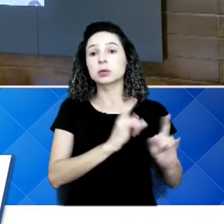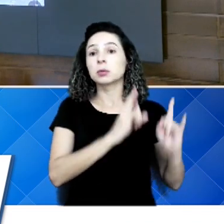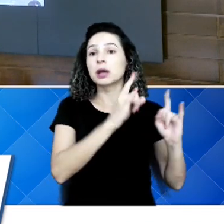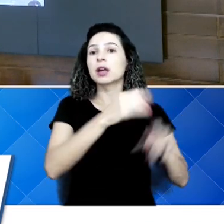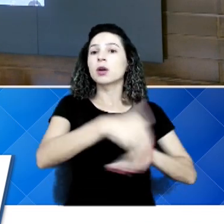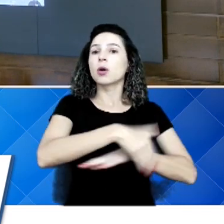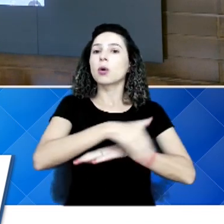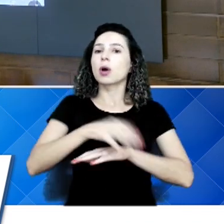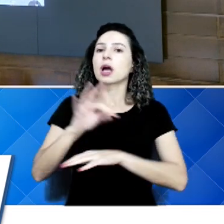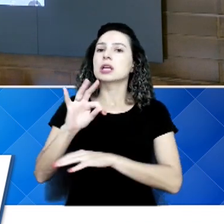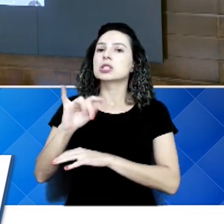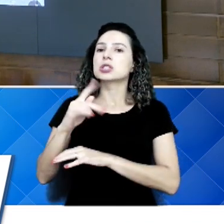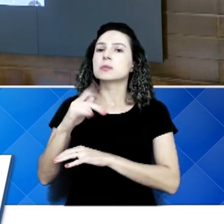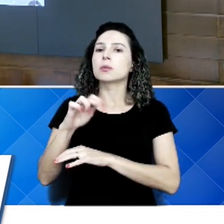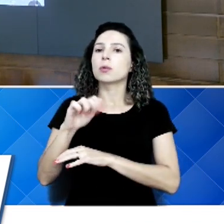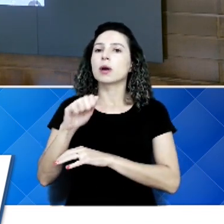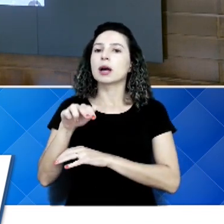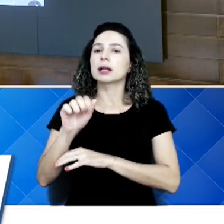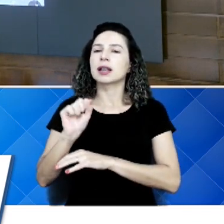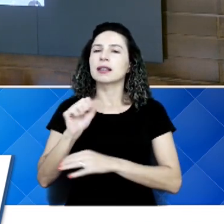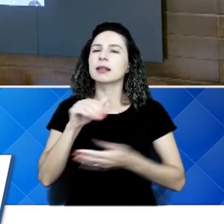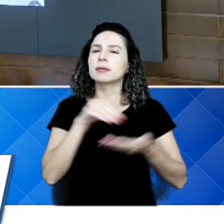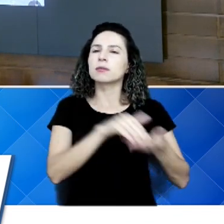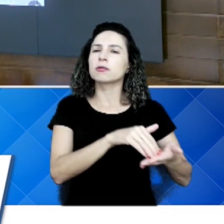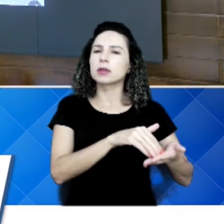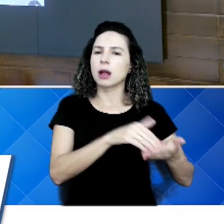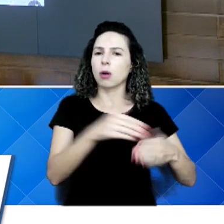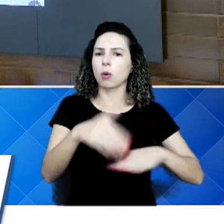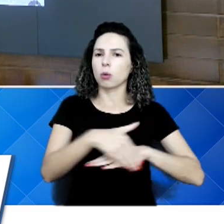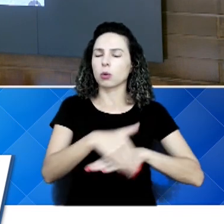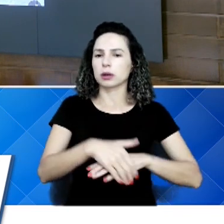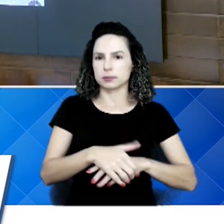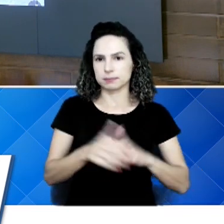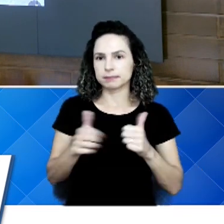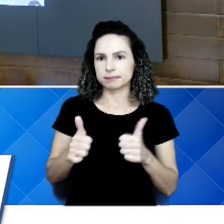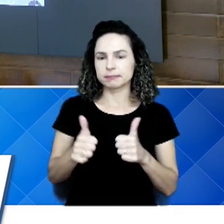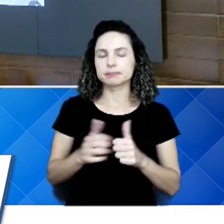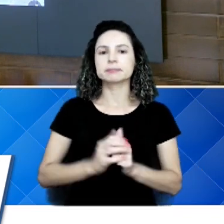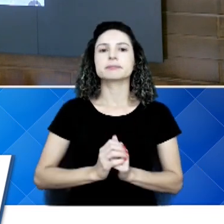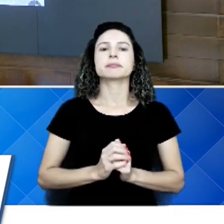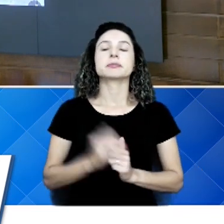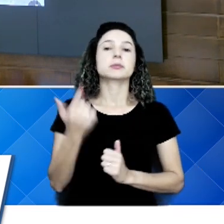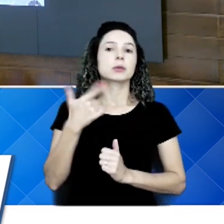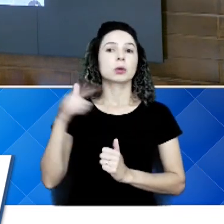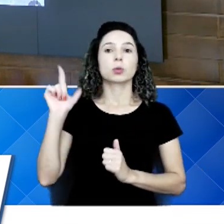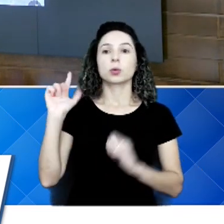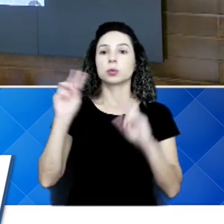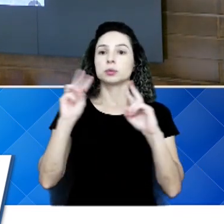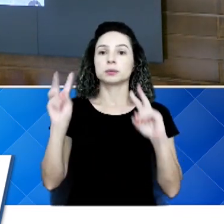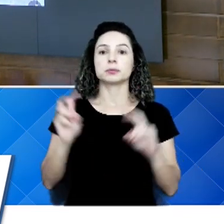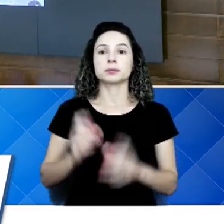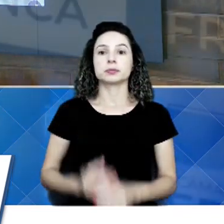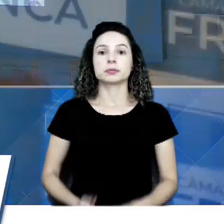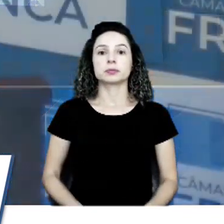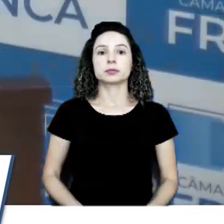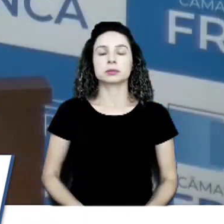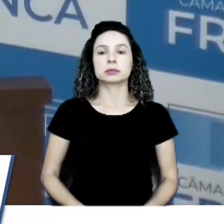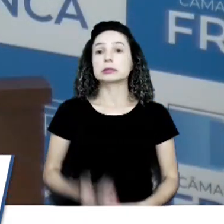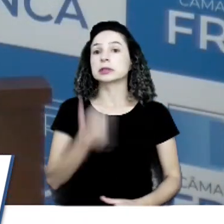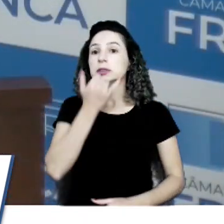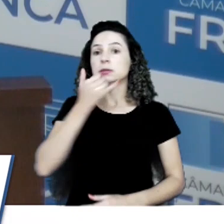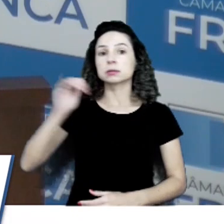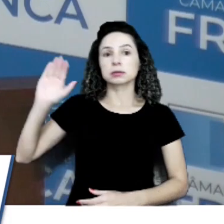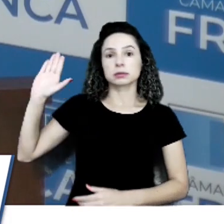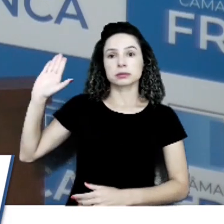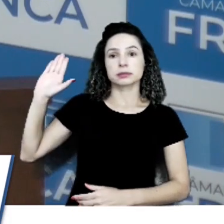Tipuanas, né, no final dela ali. Certo? E um outro assunto... Só uma parte sobre esse assunto